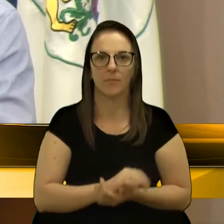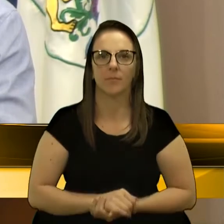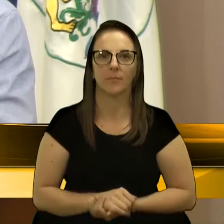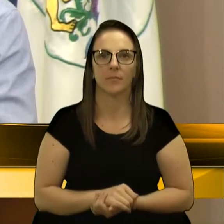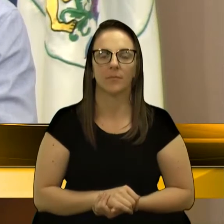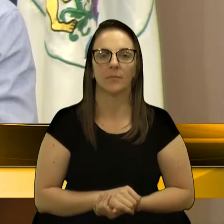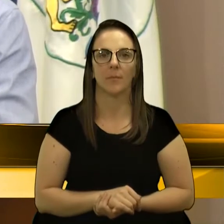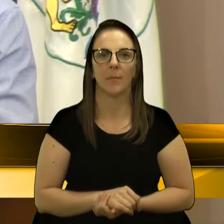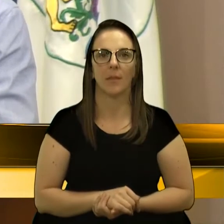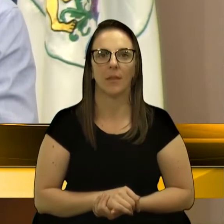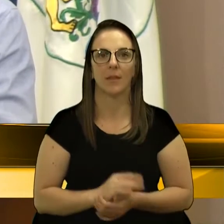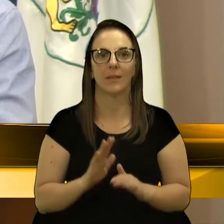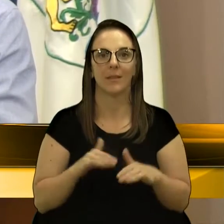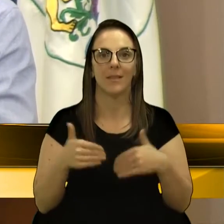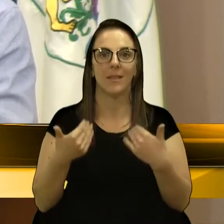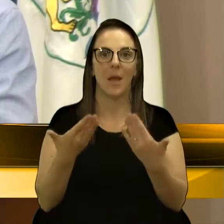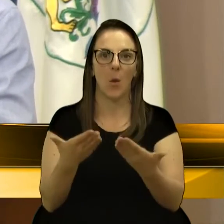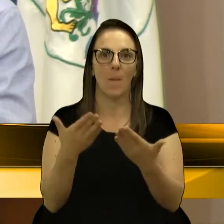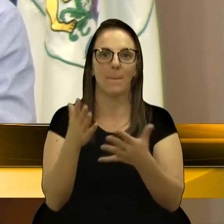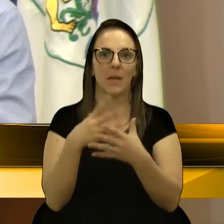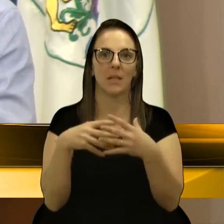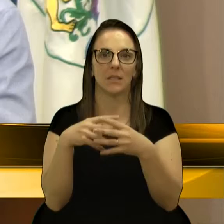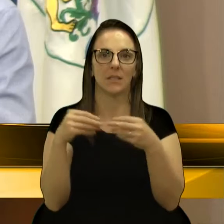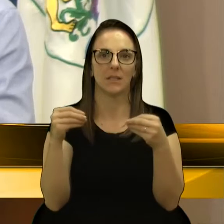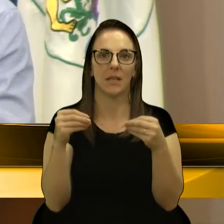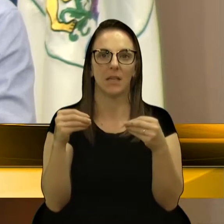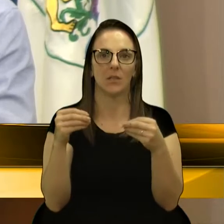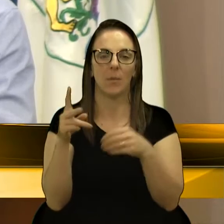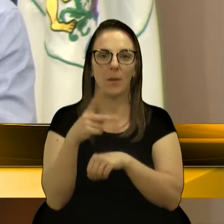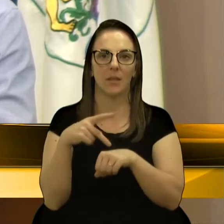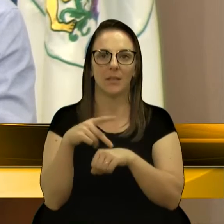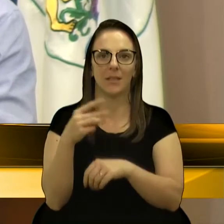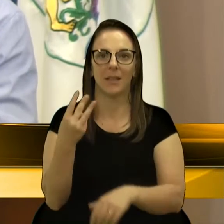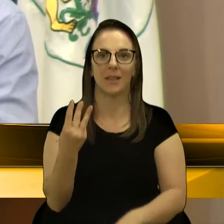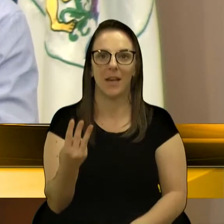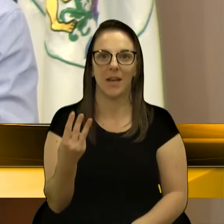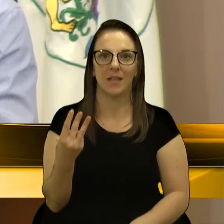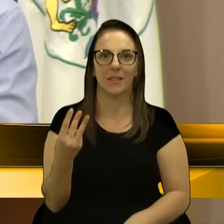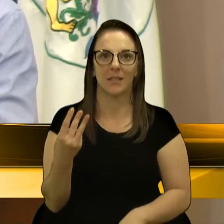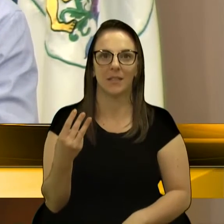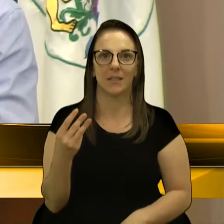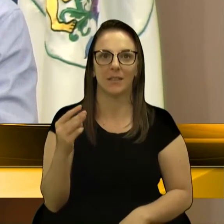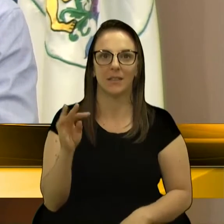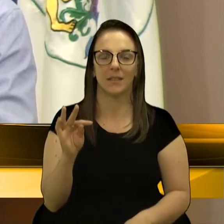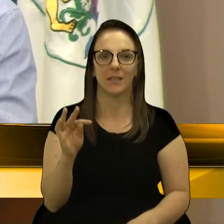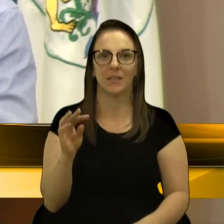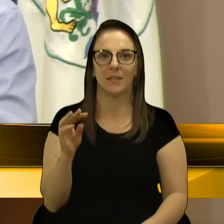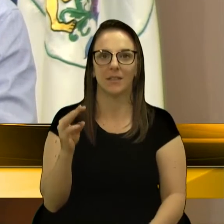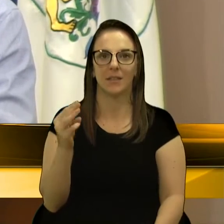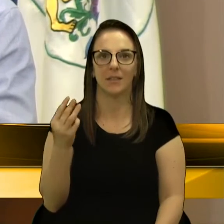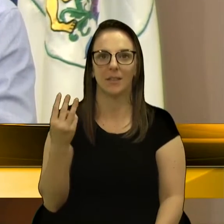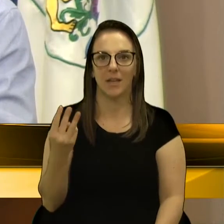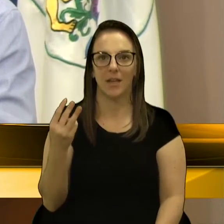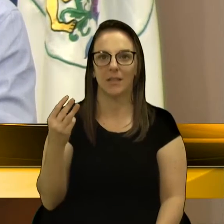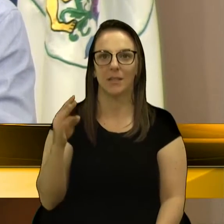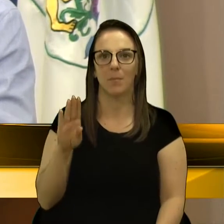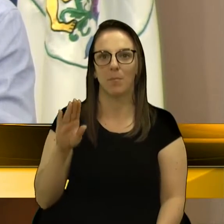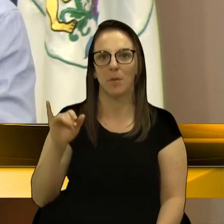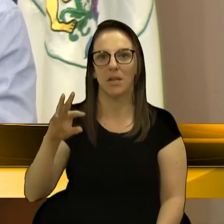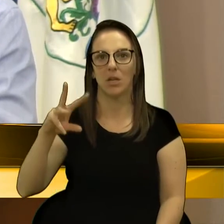Estes países, 3 bilhões 273, não, 3 bilhões